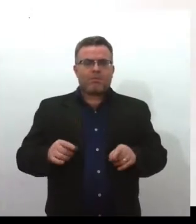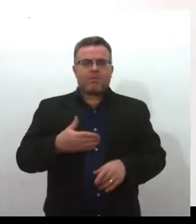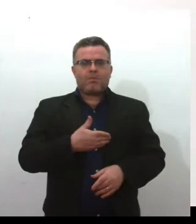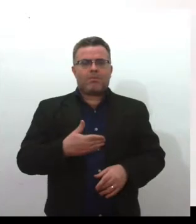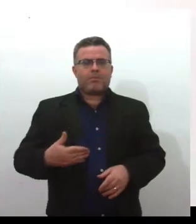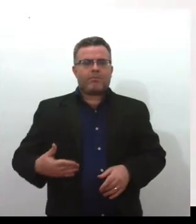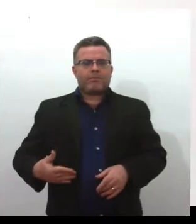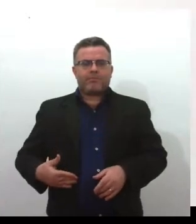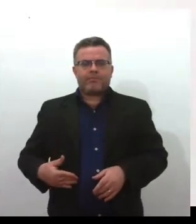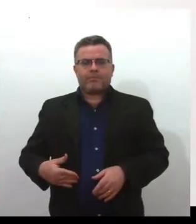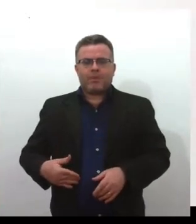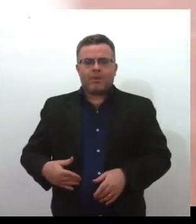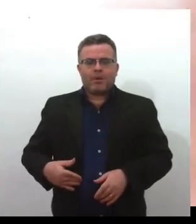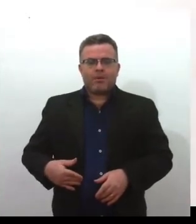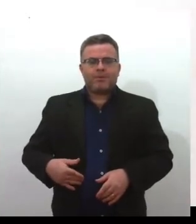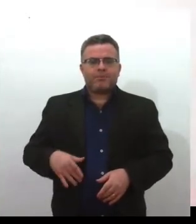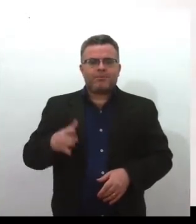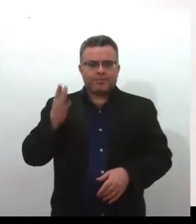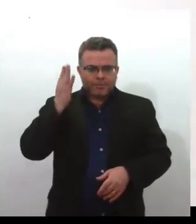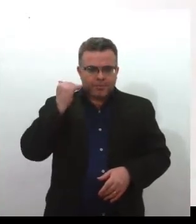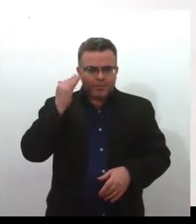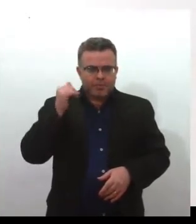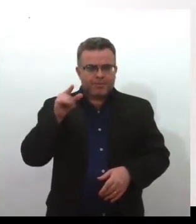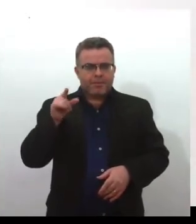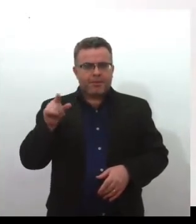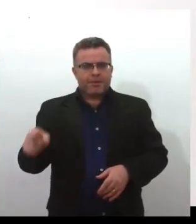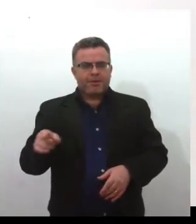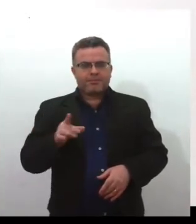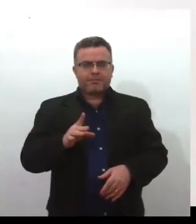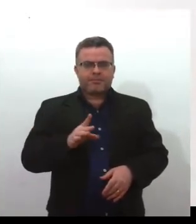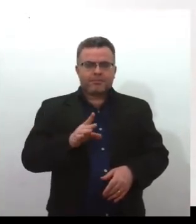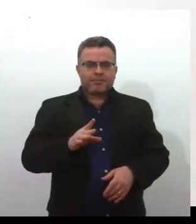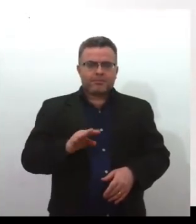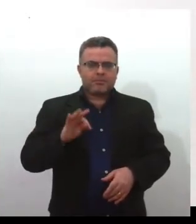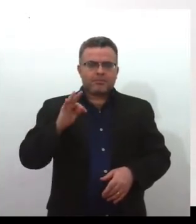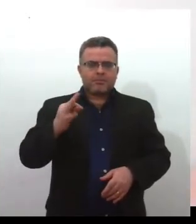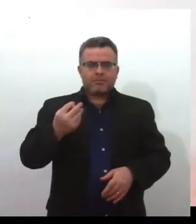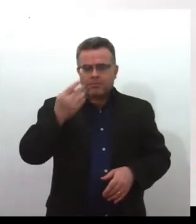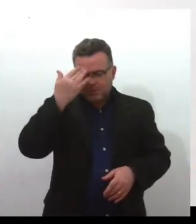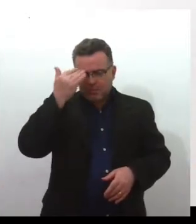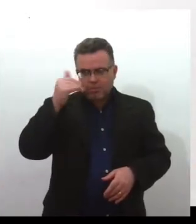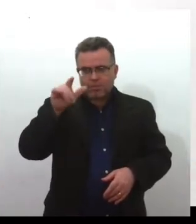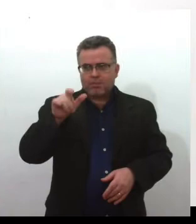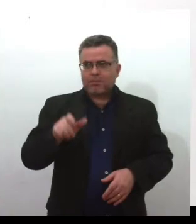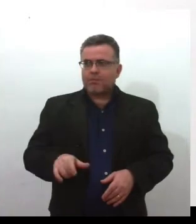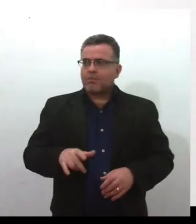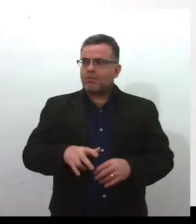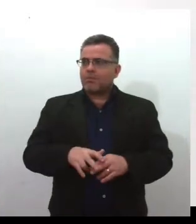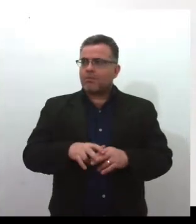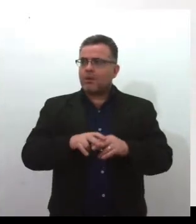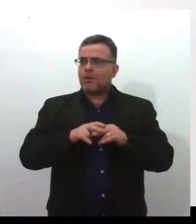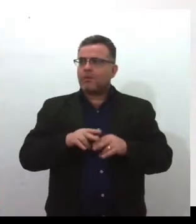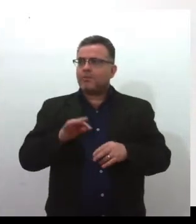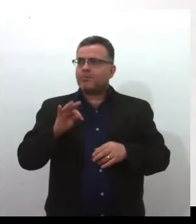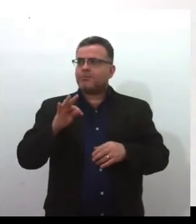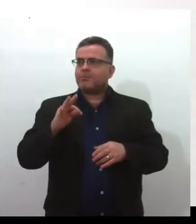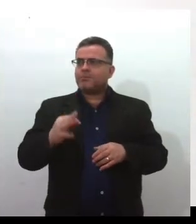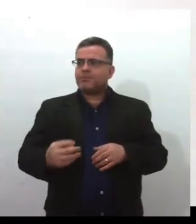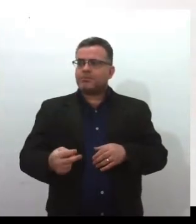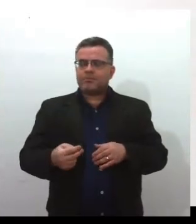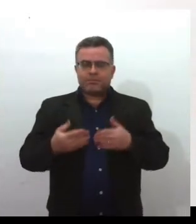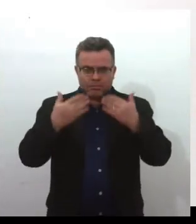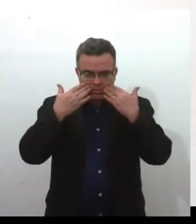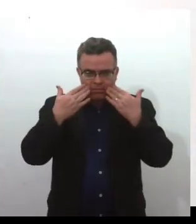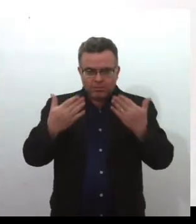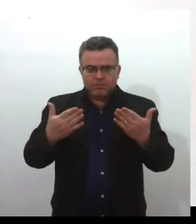afeto pelo funcionalismo público e era muito reconhecida nesse âmbito. Então, aquilo que é público, ligado